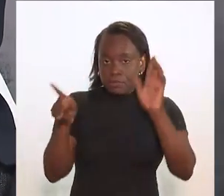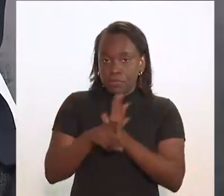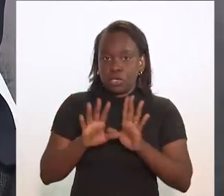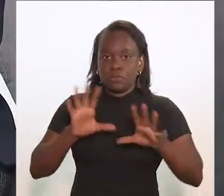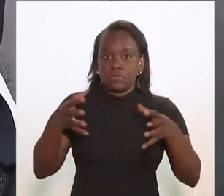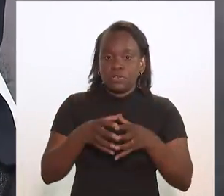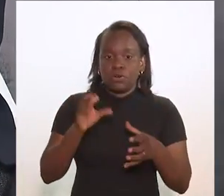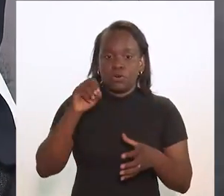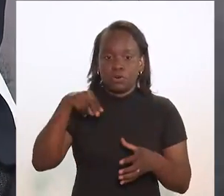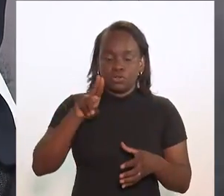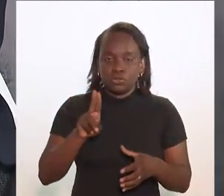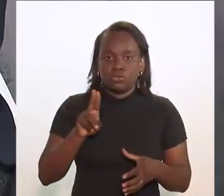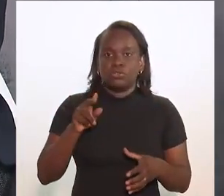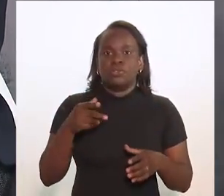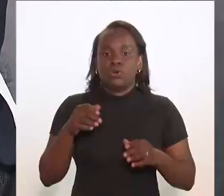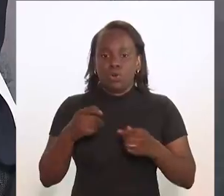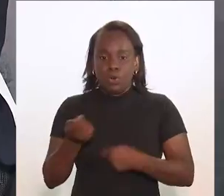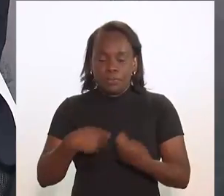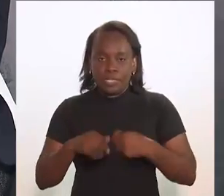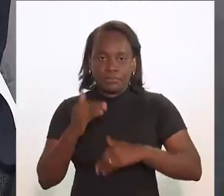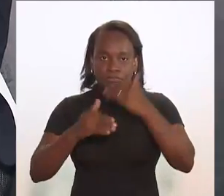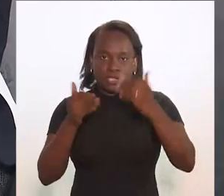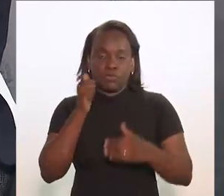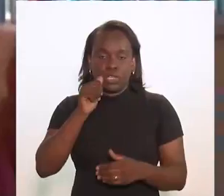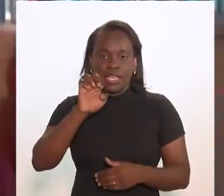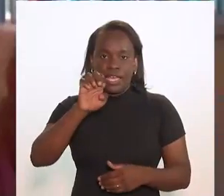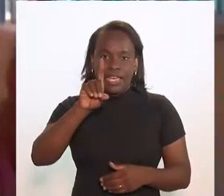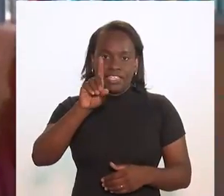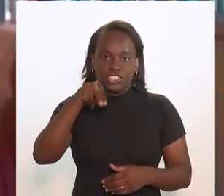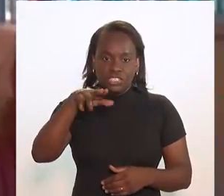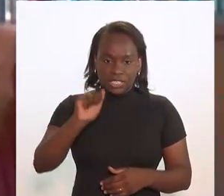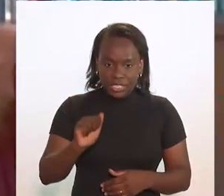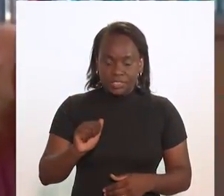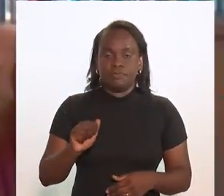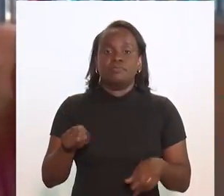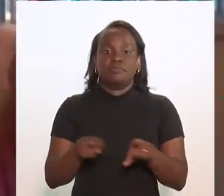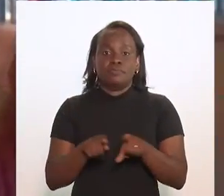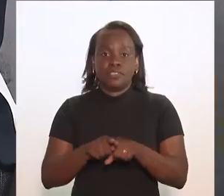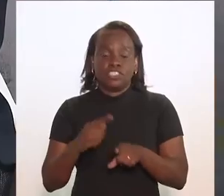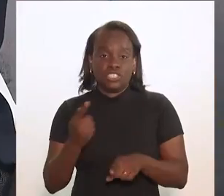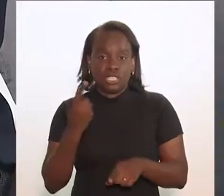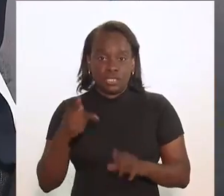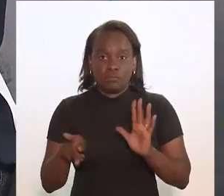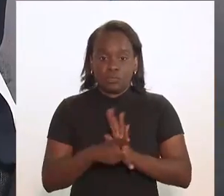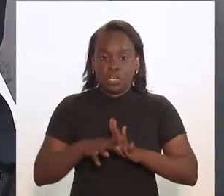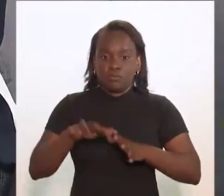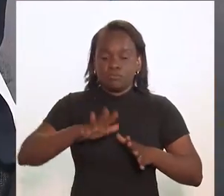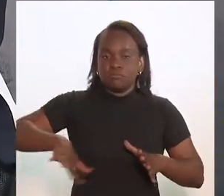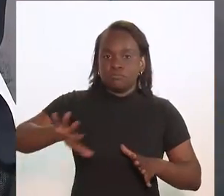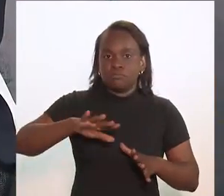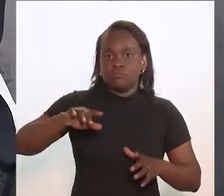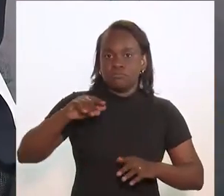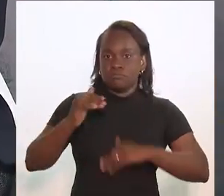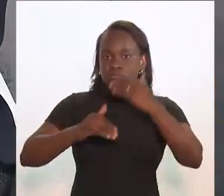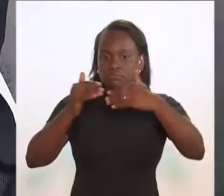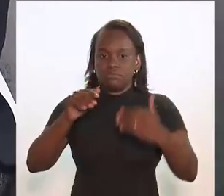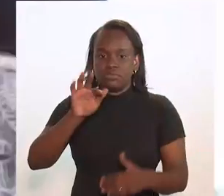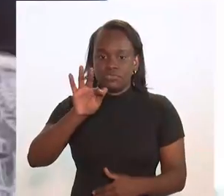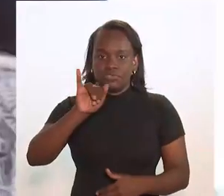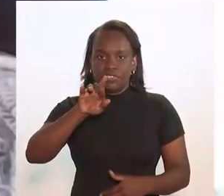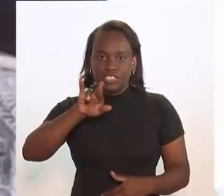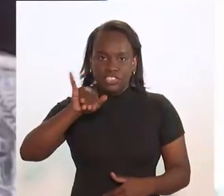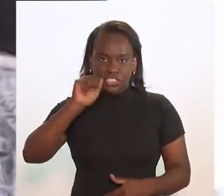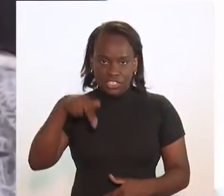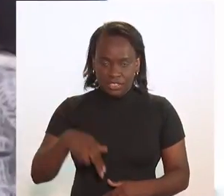Unidas sobre Comércio e Desenvolvimento, a economista Edna Duesenberg, e a gerente de Ambientes e Inovação da Firjão, Júlia Zardo.